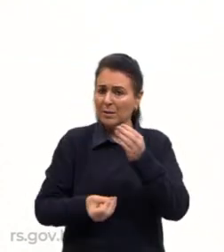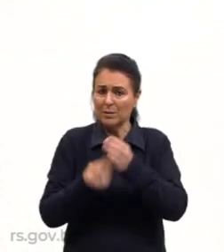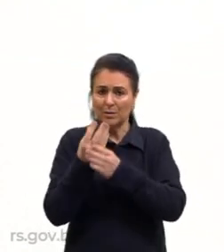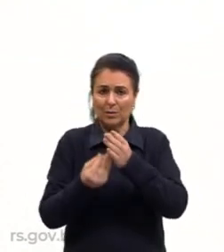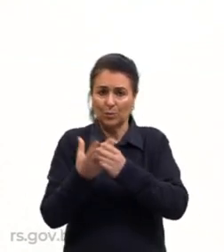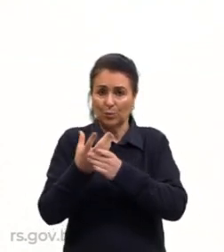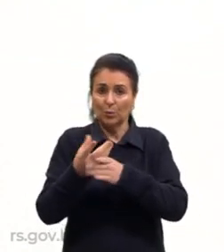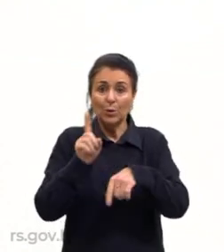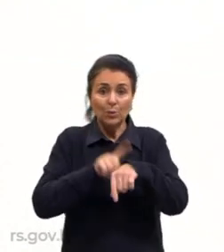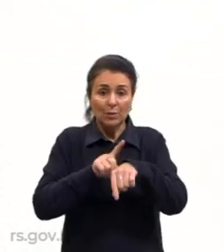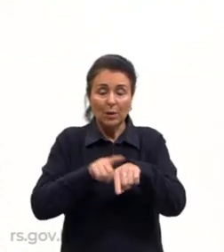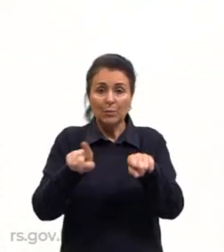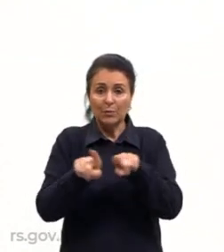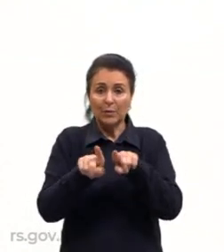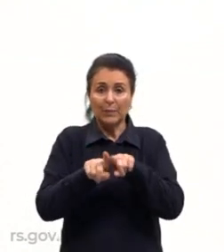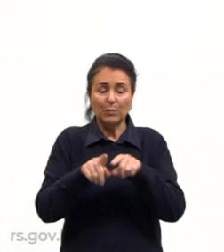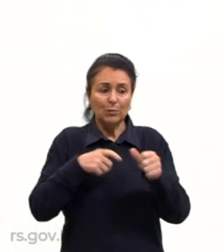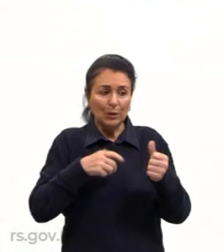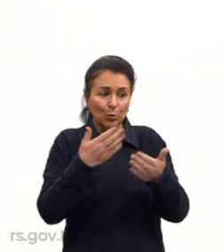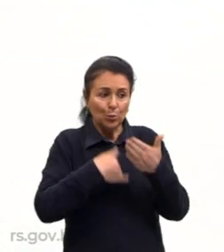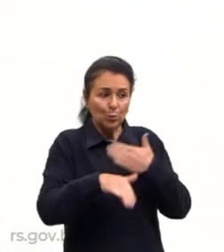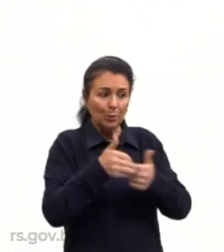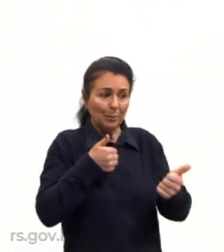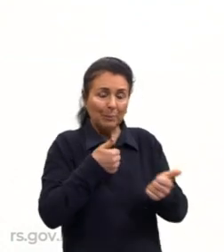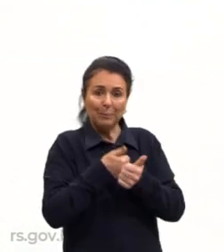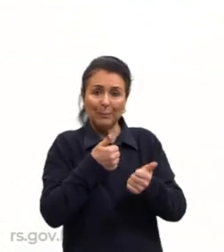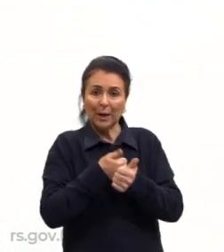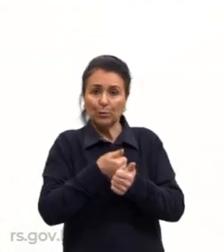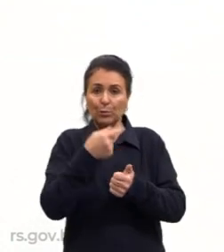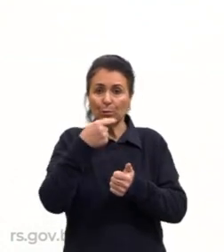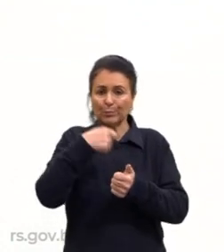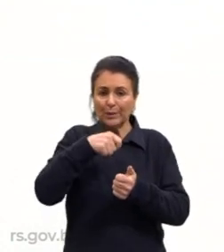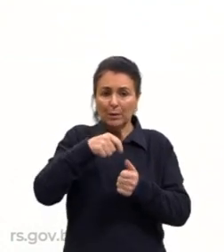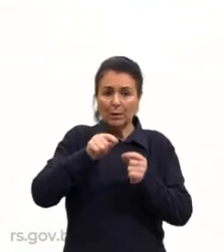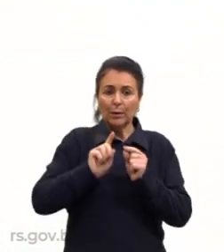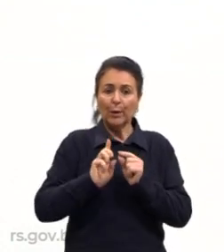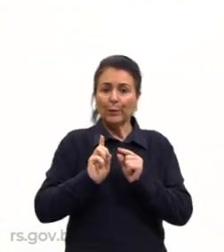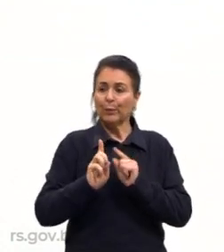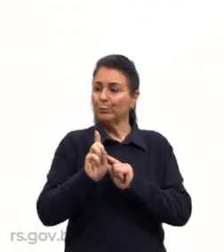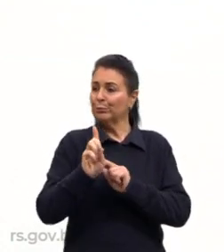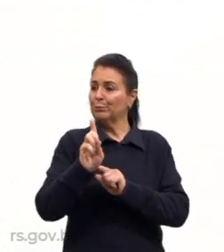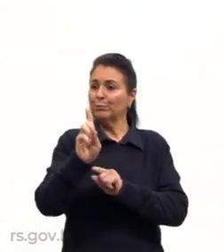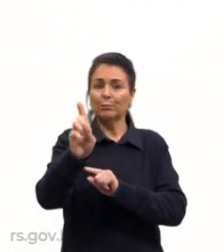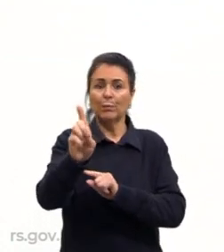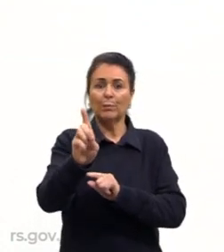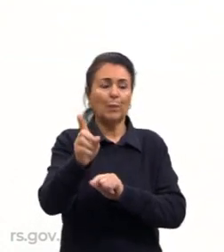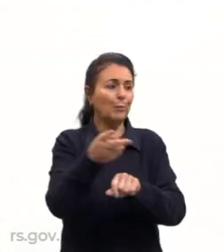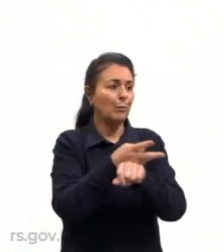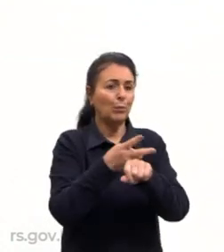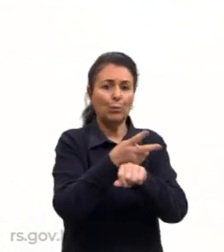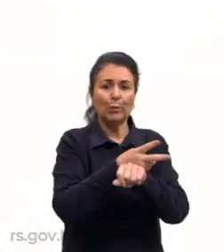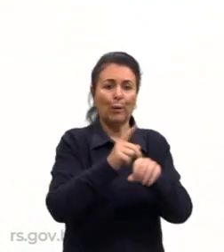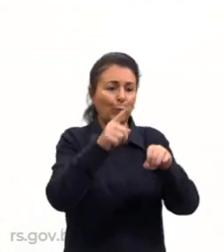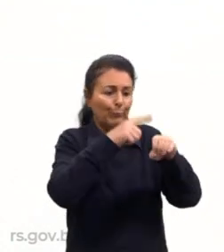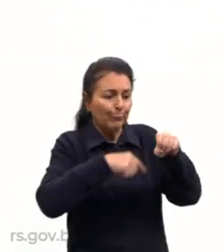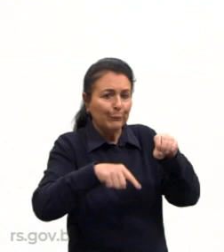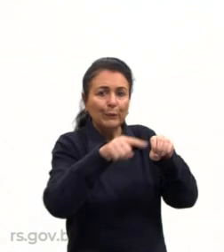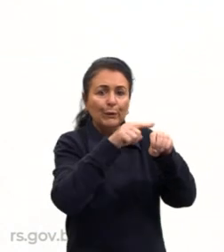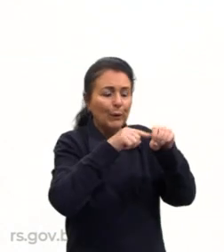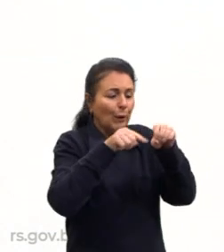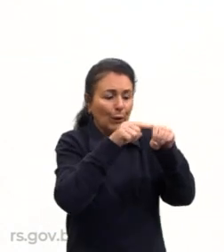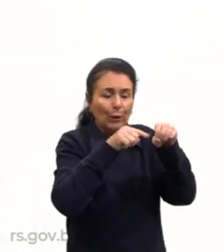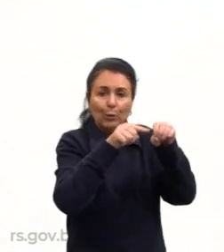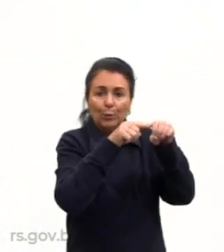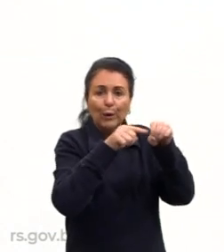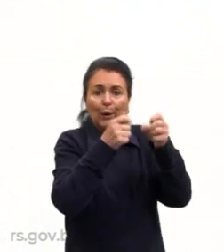a peça perto do carro, tu não vai precisar ir atravessar todo um campo para pegar um pneu, não. Agora, então, tu já